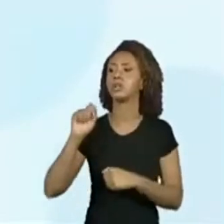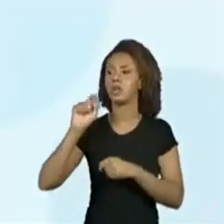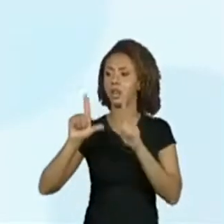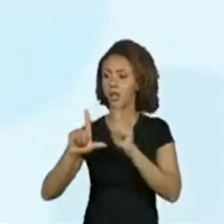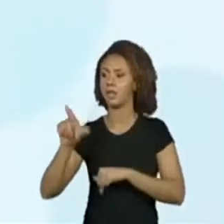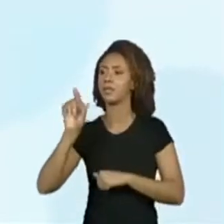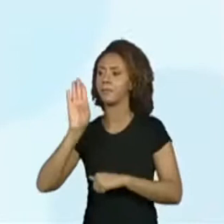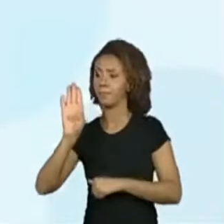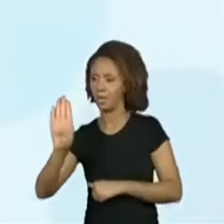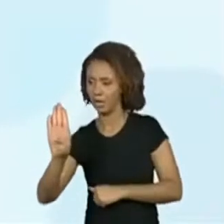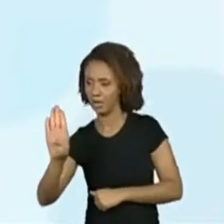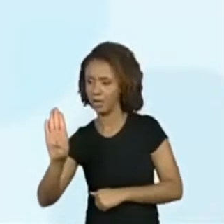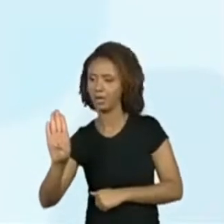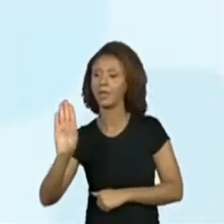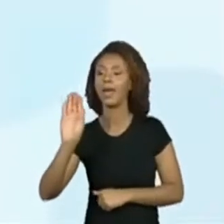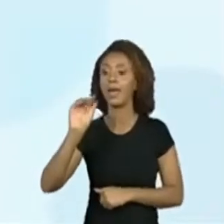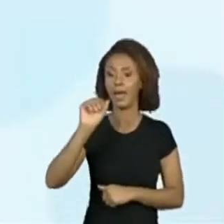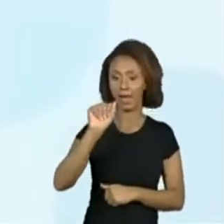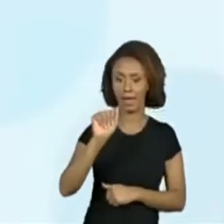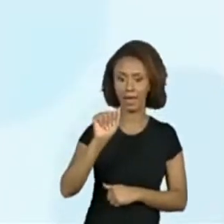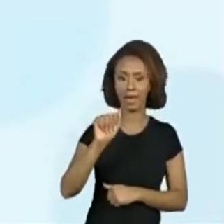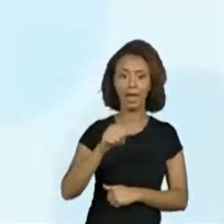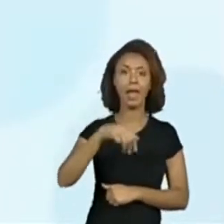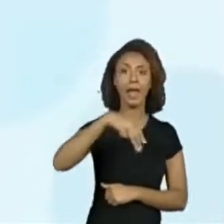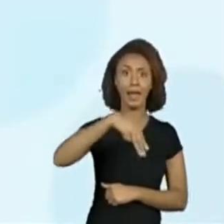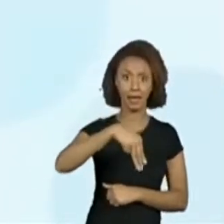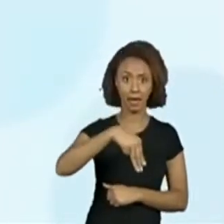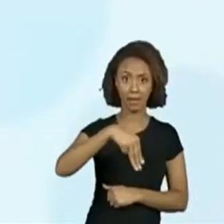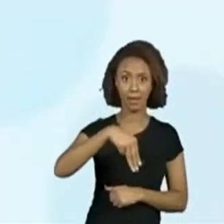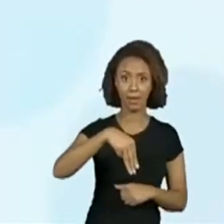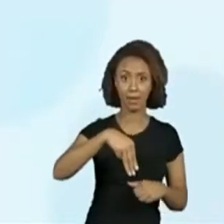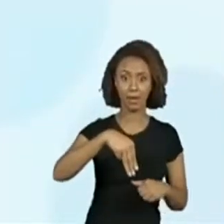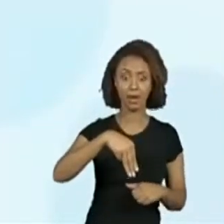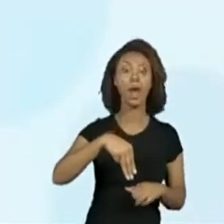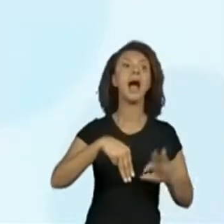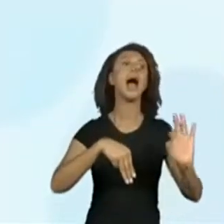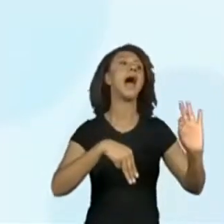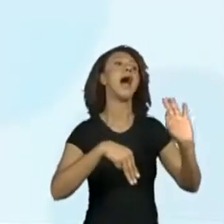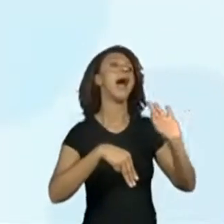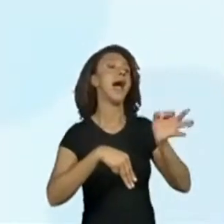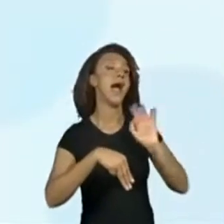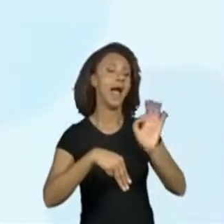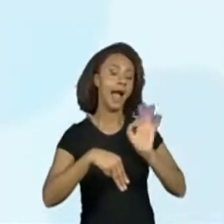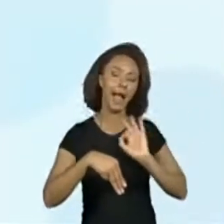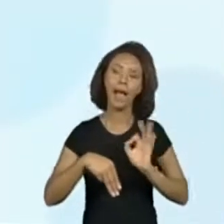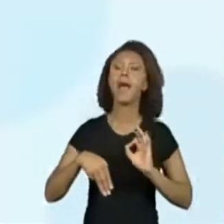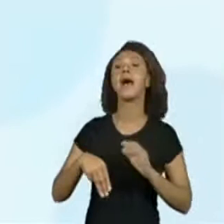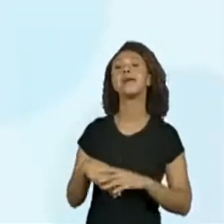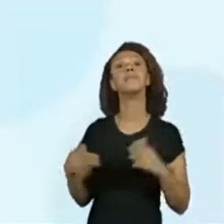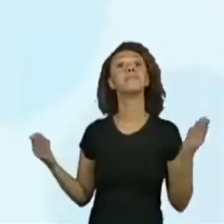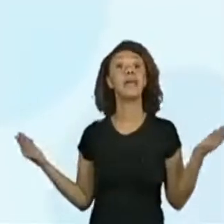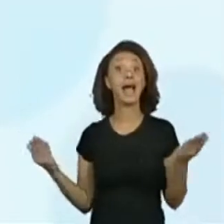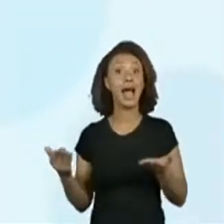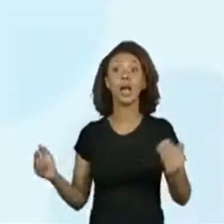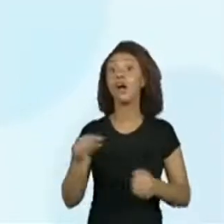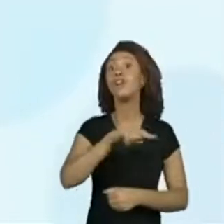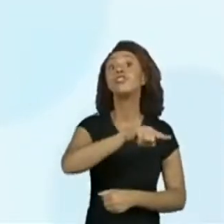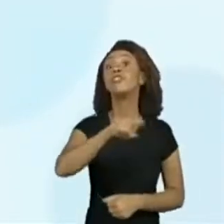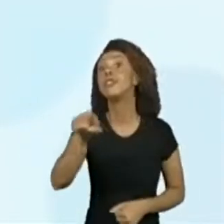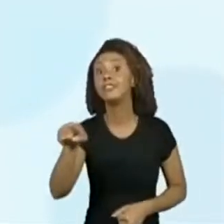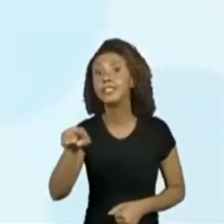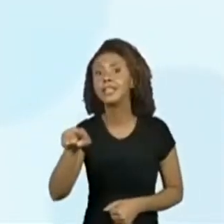do A e do M. Isso. É isso? Isso. BAM. Então, agora chegou a hora de vocês.